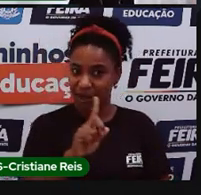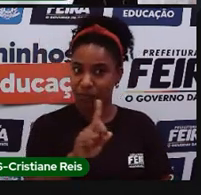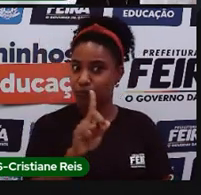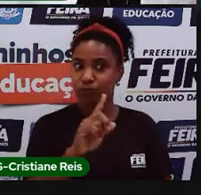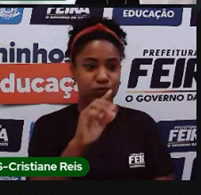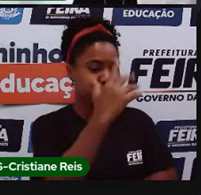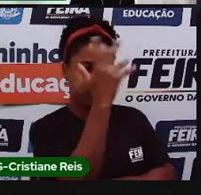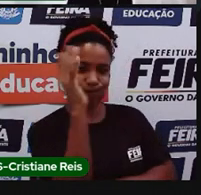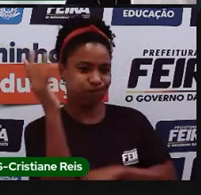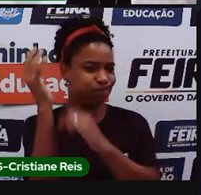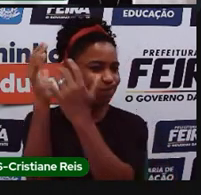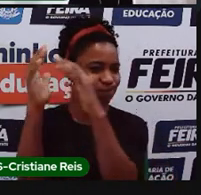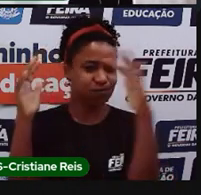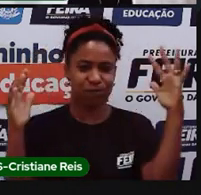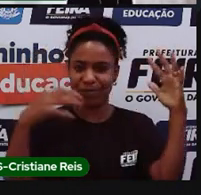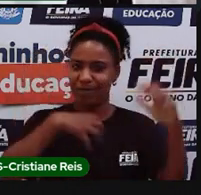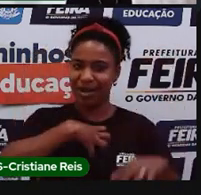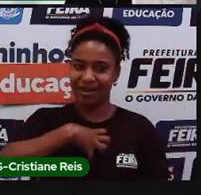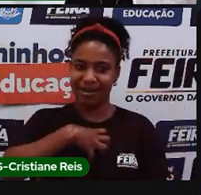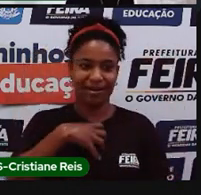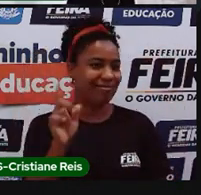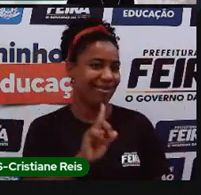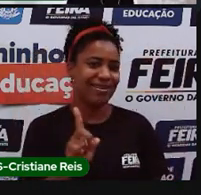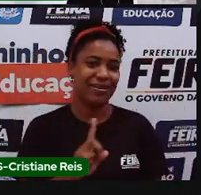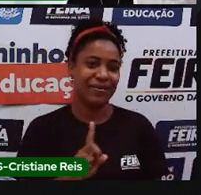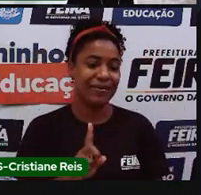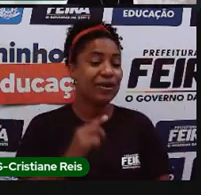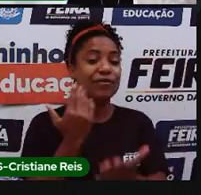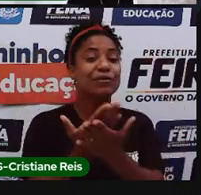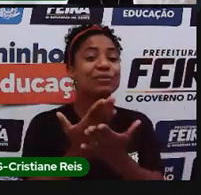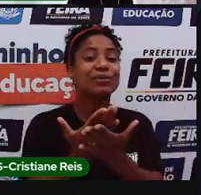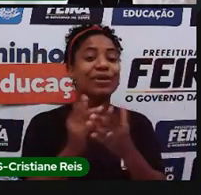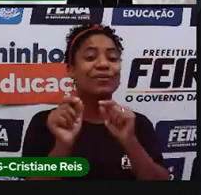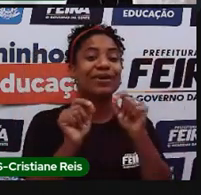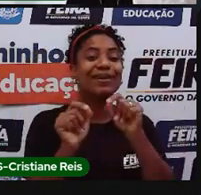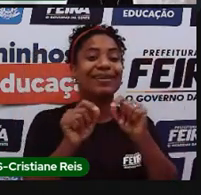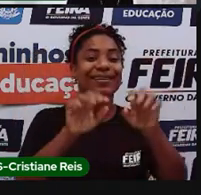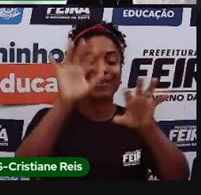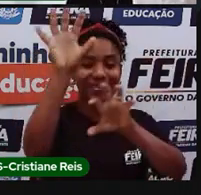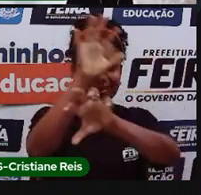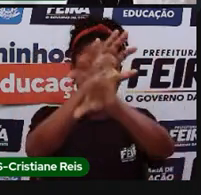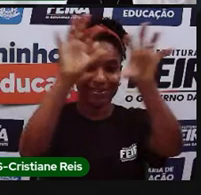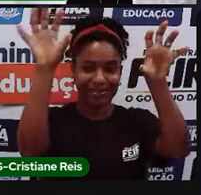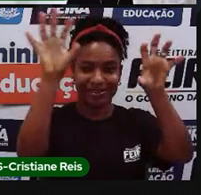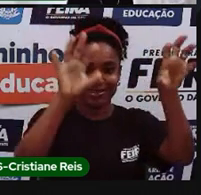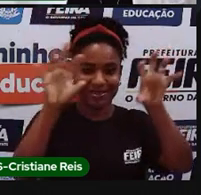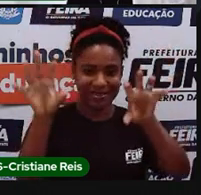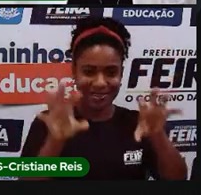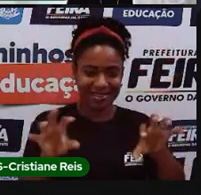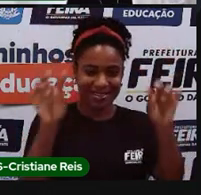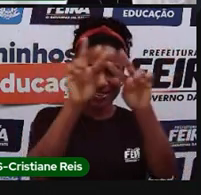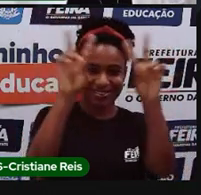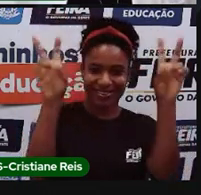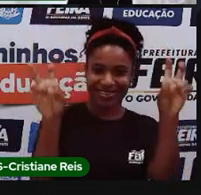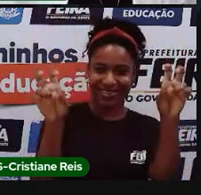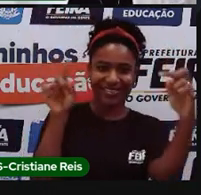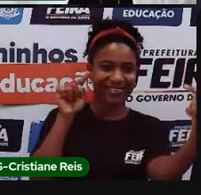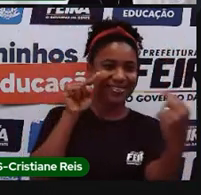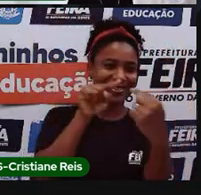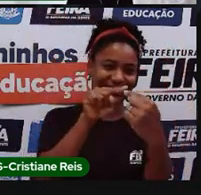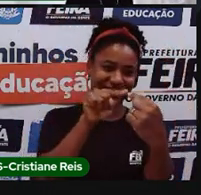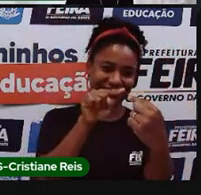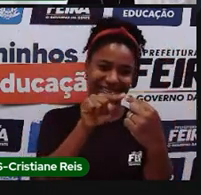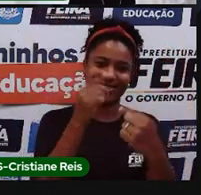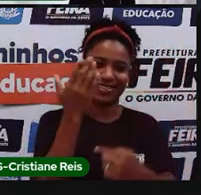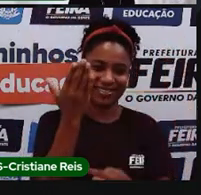biogeográfica, que são a vegetação, não vou estudar isso. Eu vou estudar aqui a divisão, né, essa divisão regional que eu